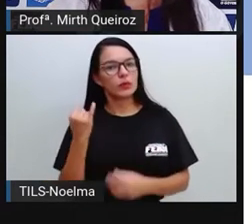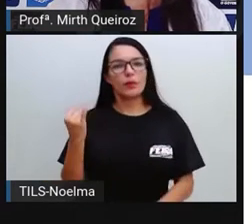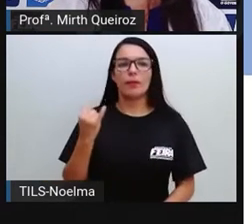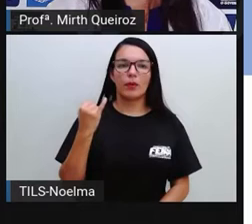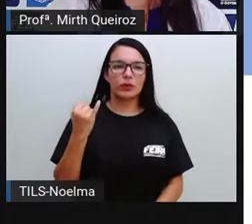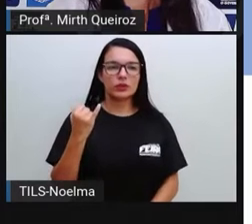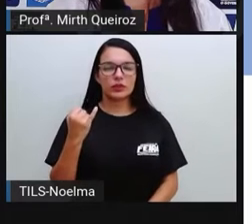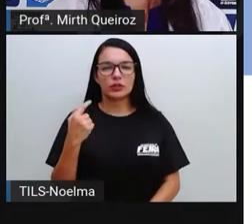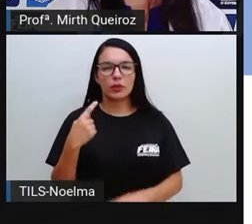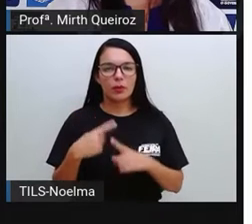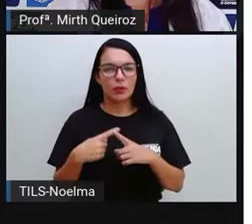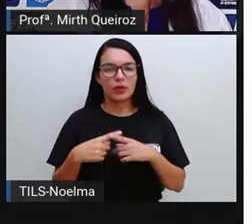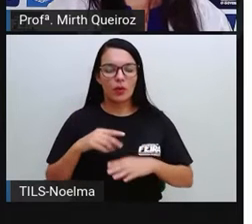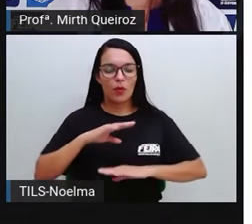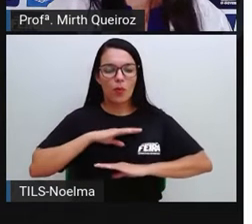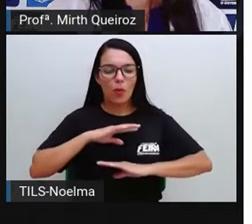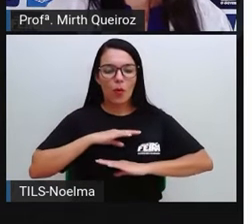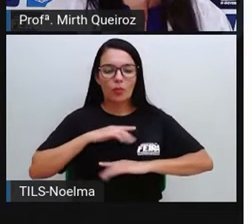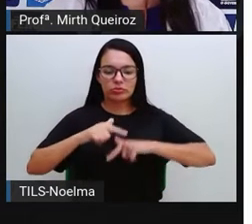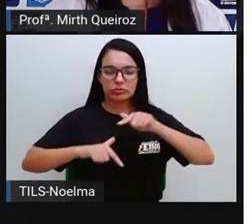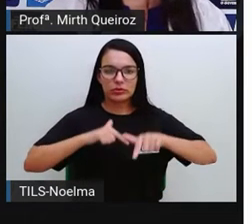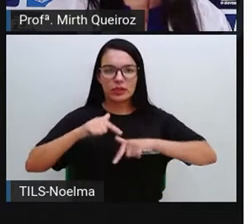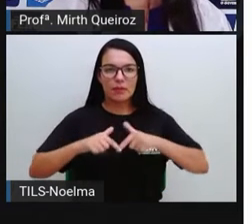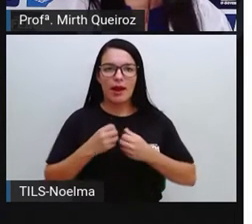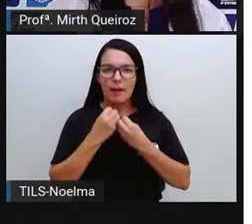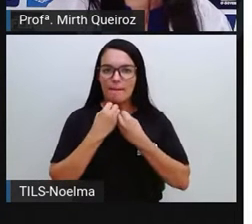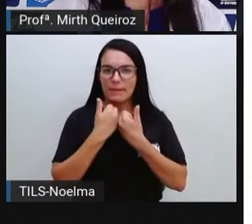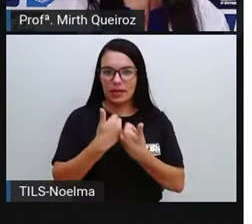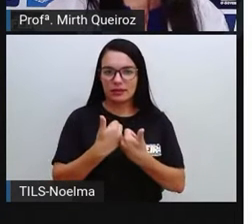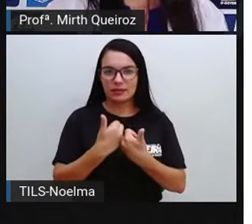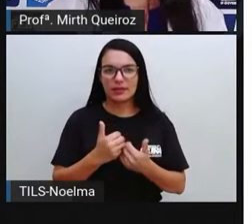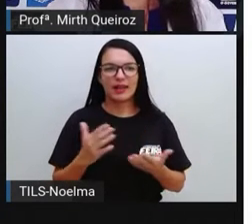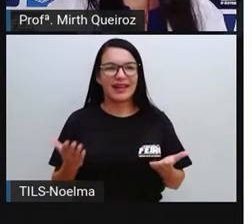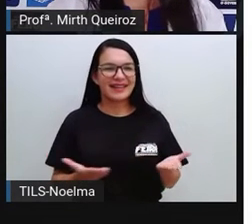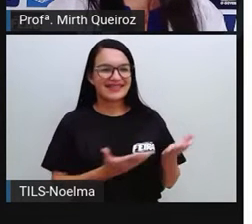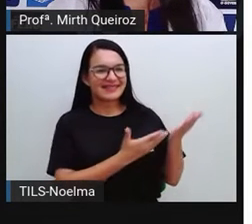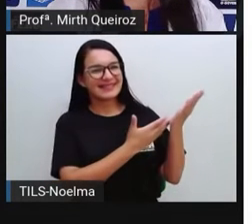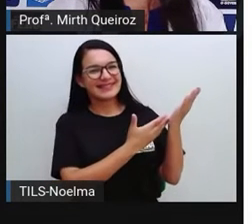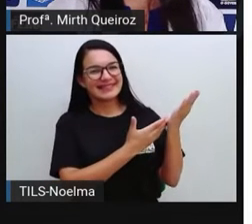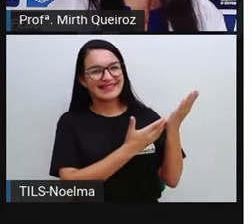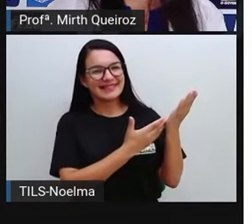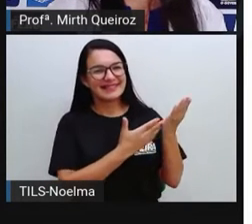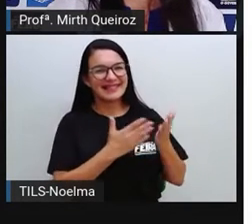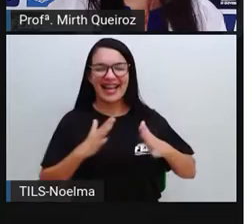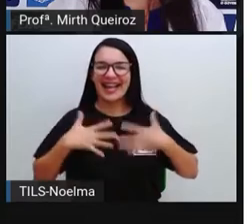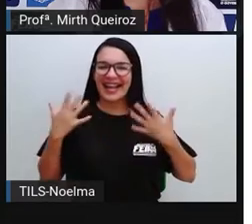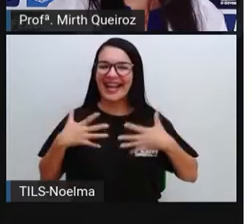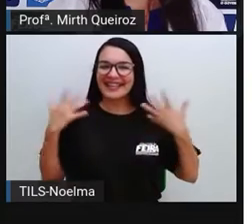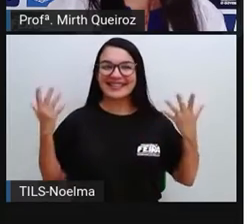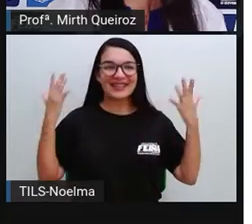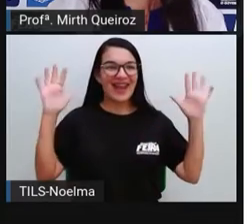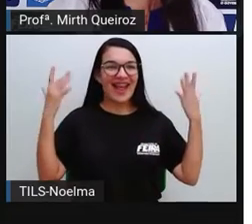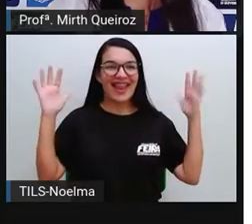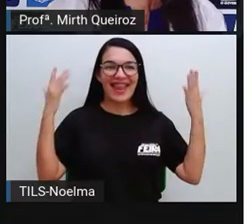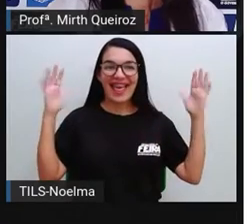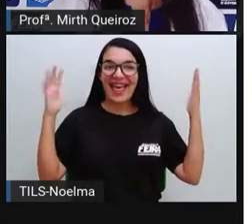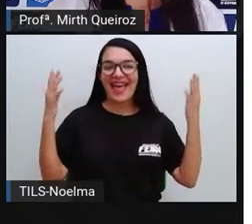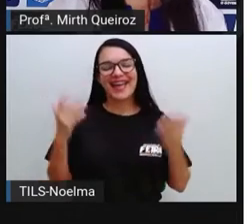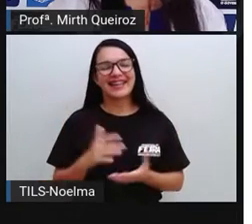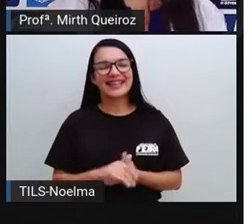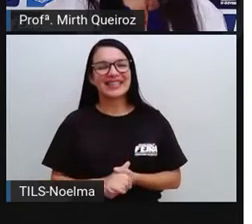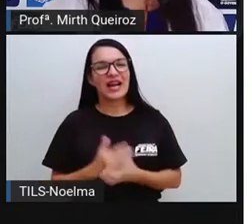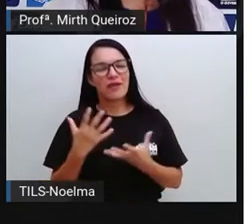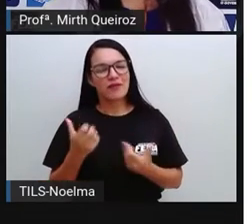ele funcione muito bem. E para começar, vamos começar de forma mais animada, alegre, né?